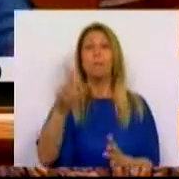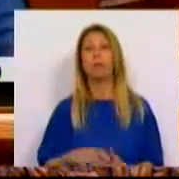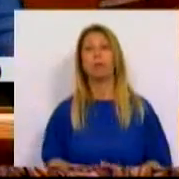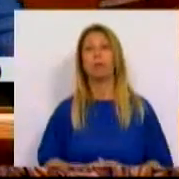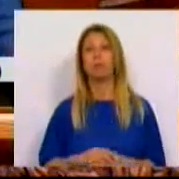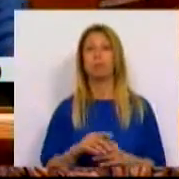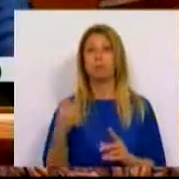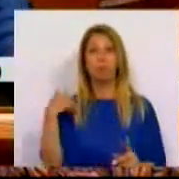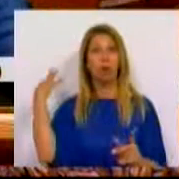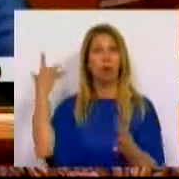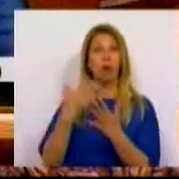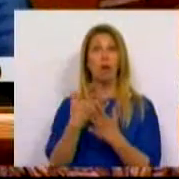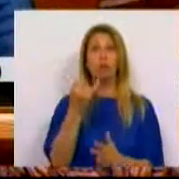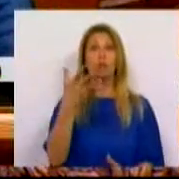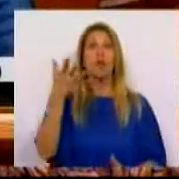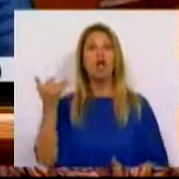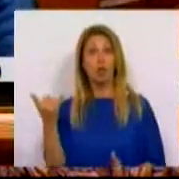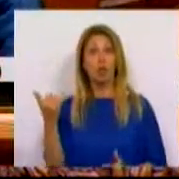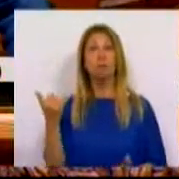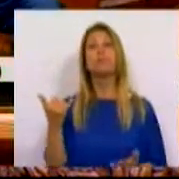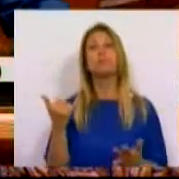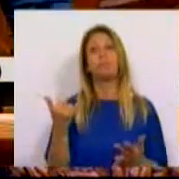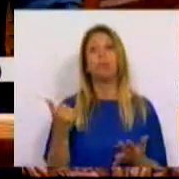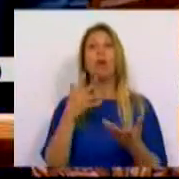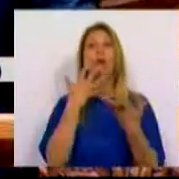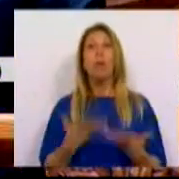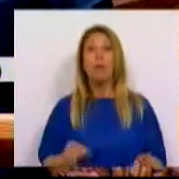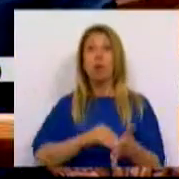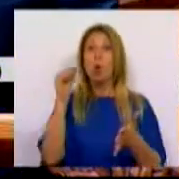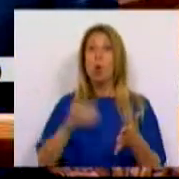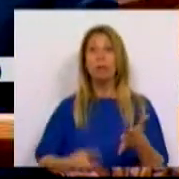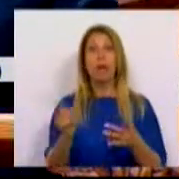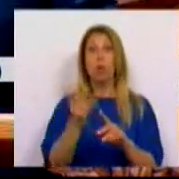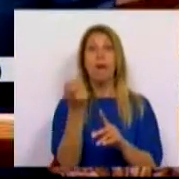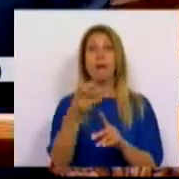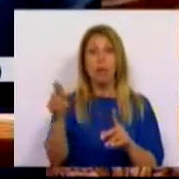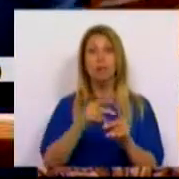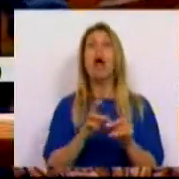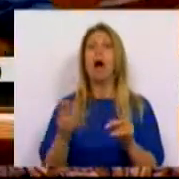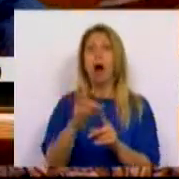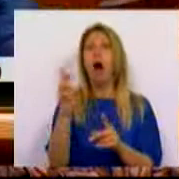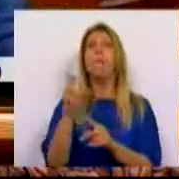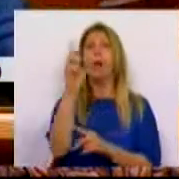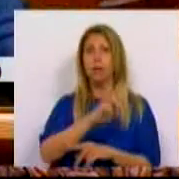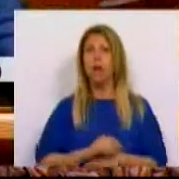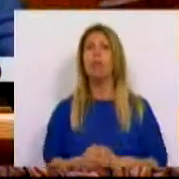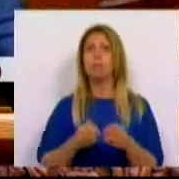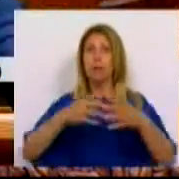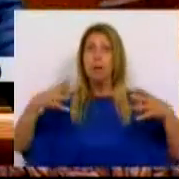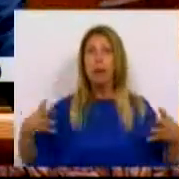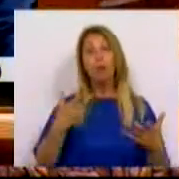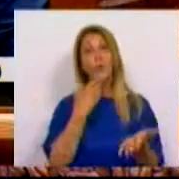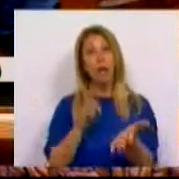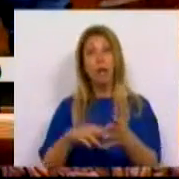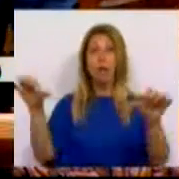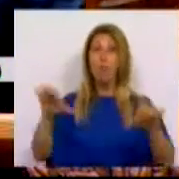Desde 2012, o peso dos contratos não permanentes tem aumentado sempre. Uma realidade que piora em vez